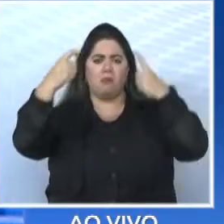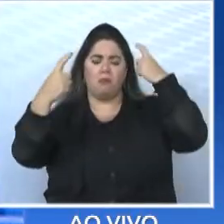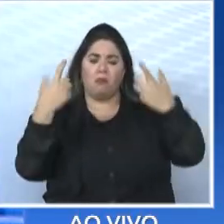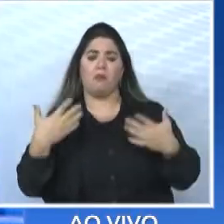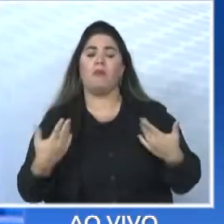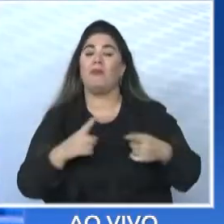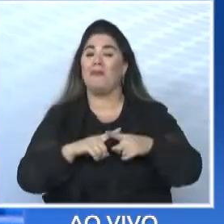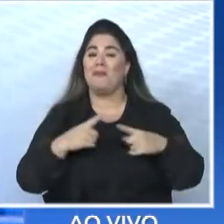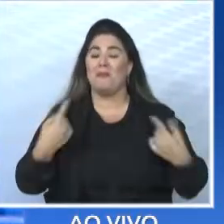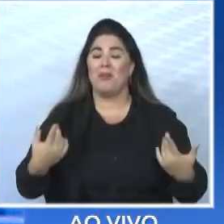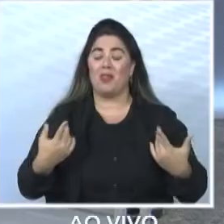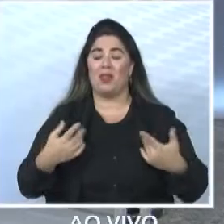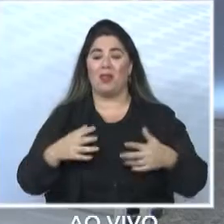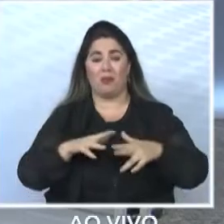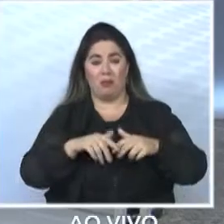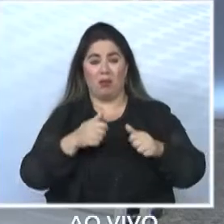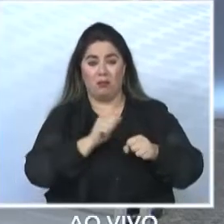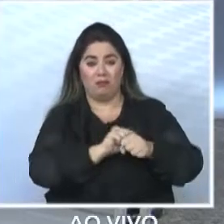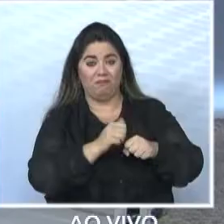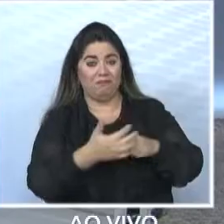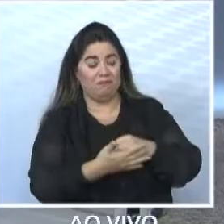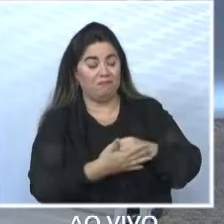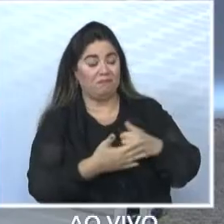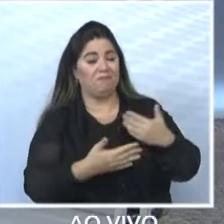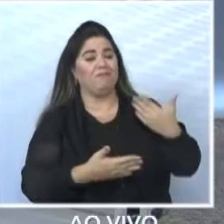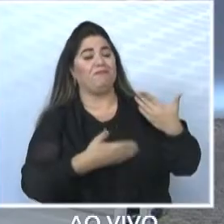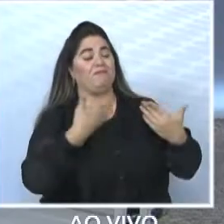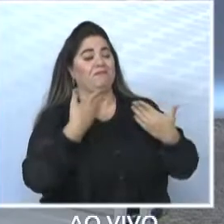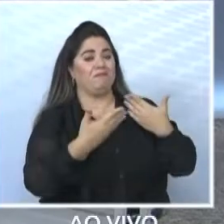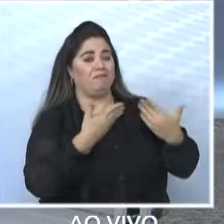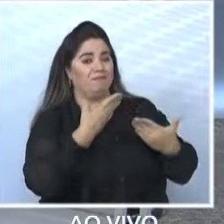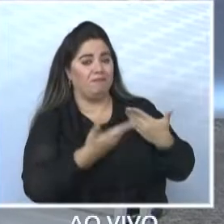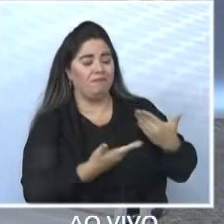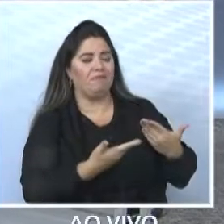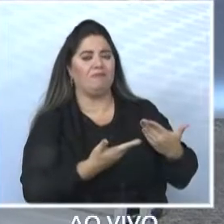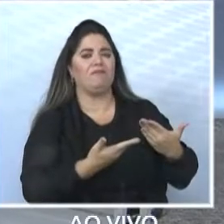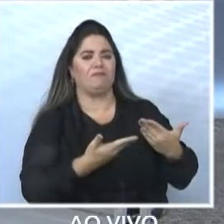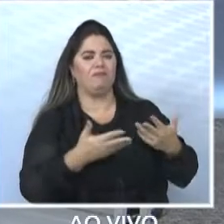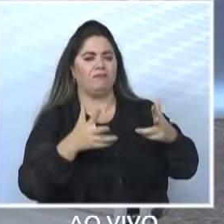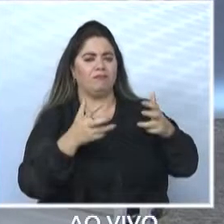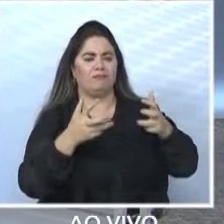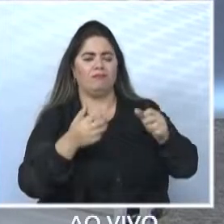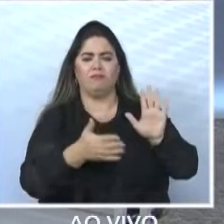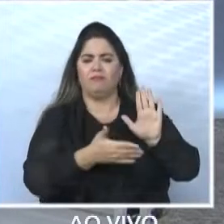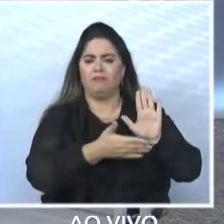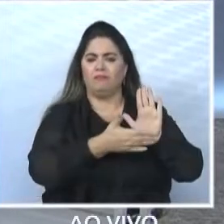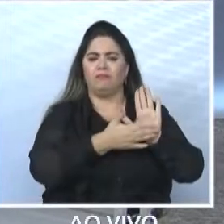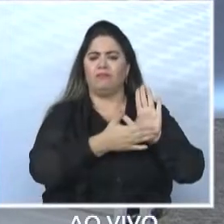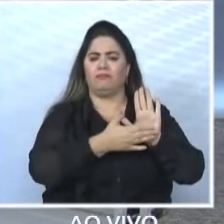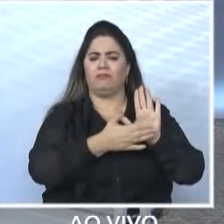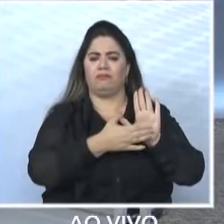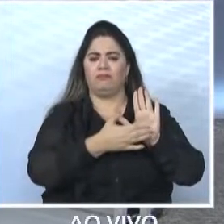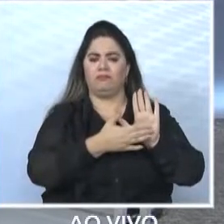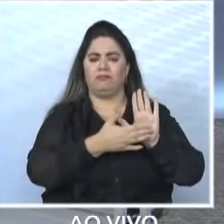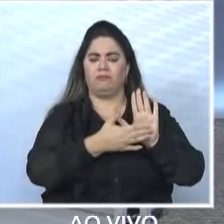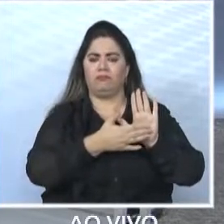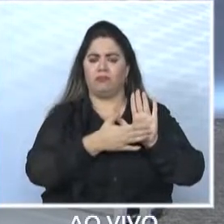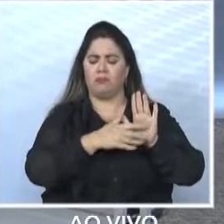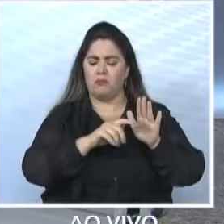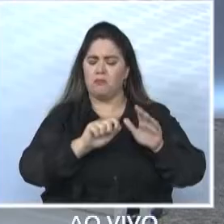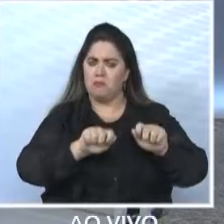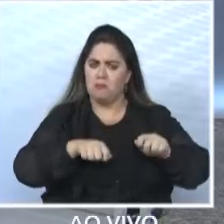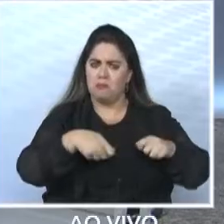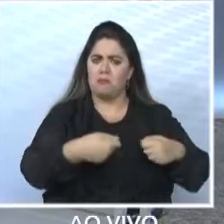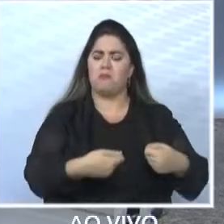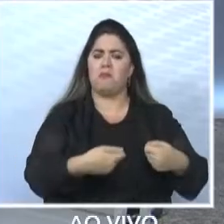condição, vamos conversando e vocês vão ver que a proposta e a condição de executar cada uma delas nós